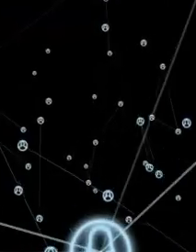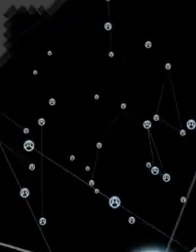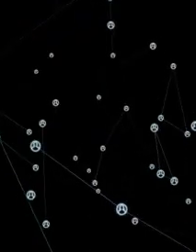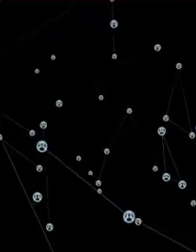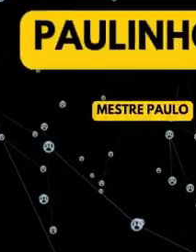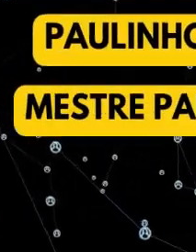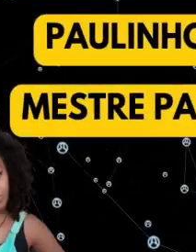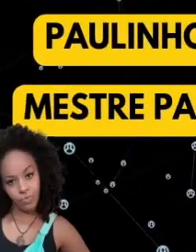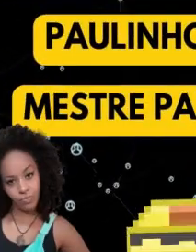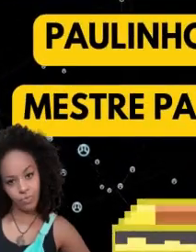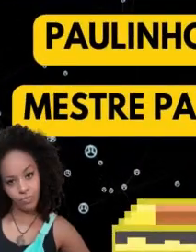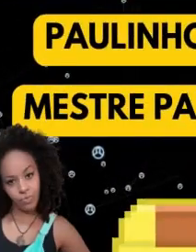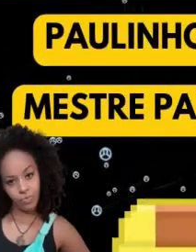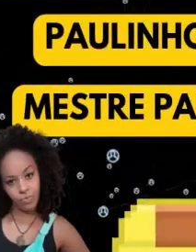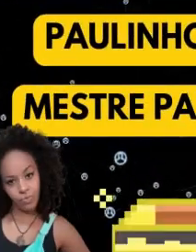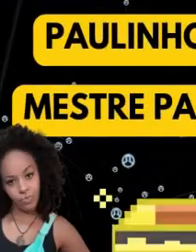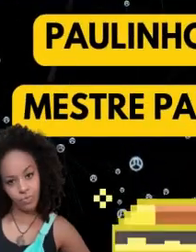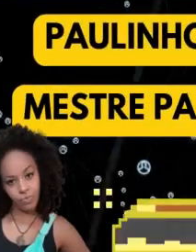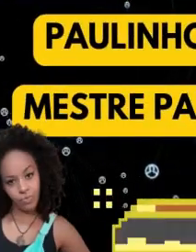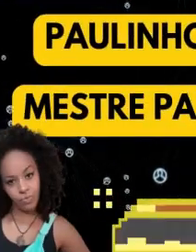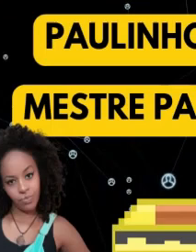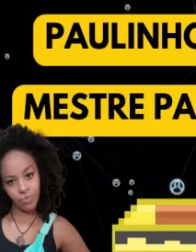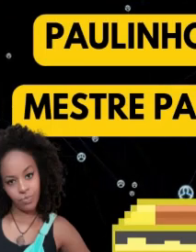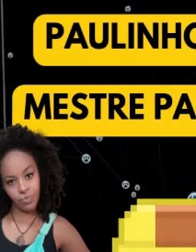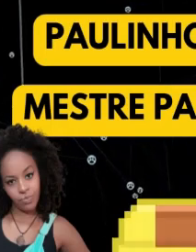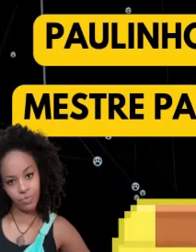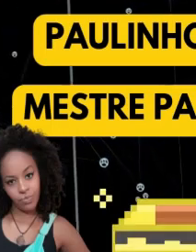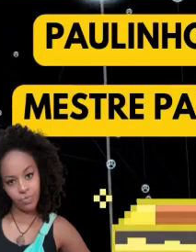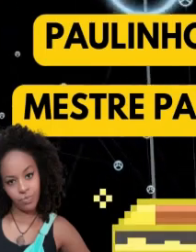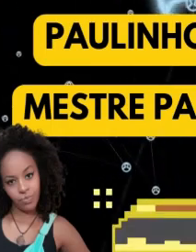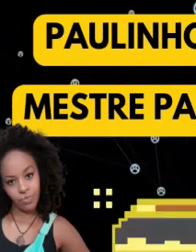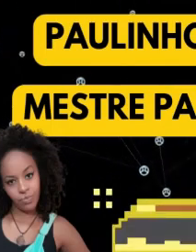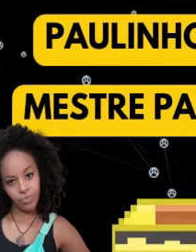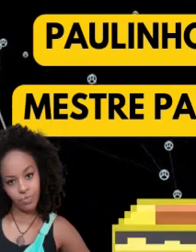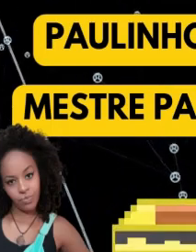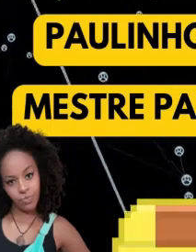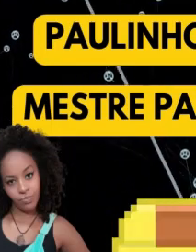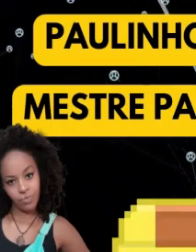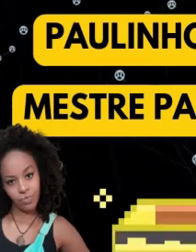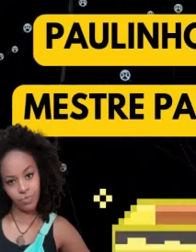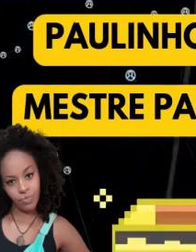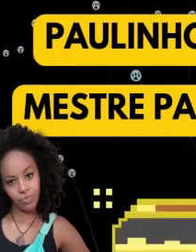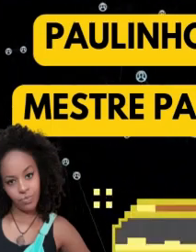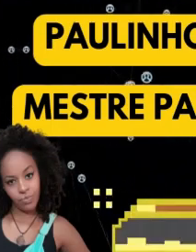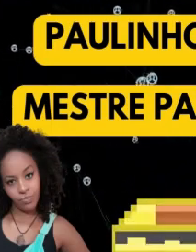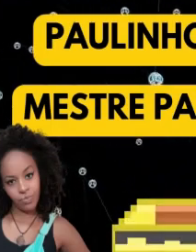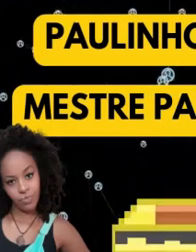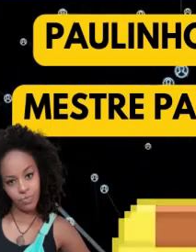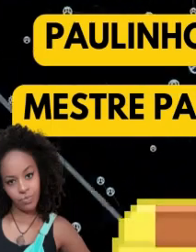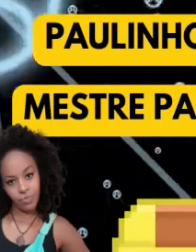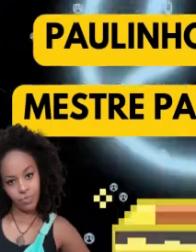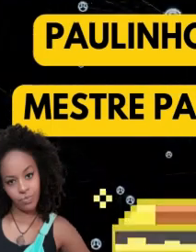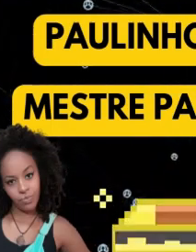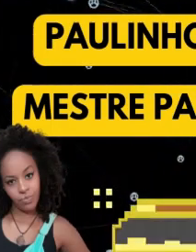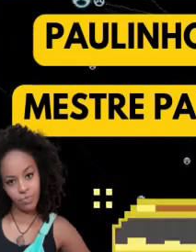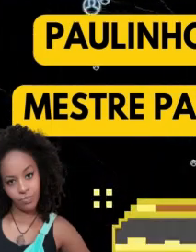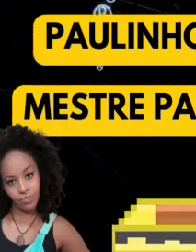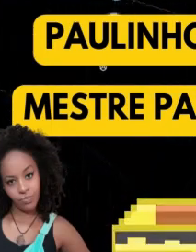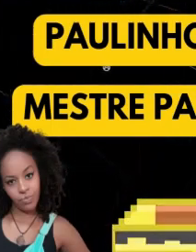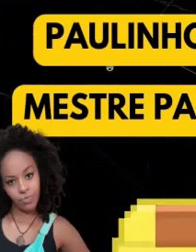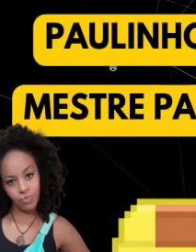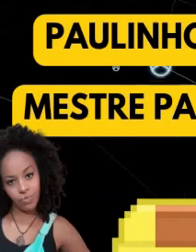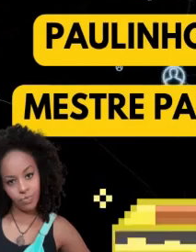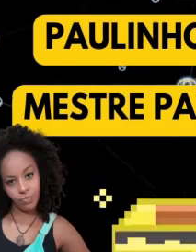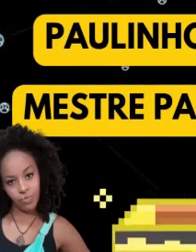com a proposta de PPP que nós vamos colocar em discussão. Estou muito otimista. E nós temos que ter como obsessão fazer